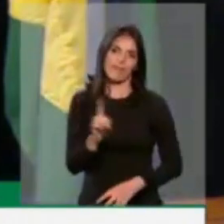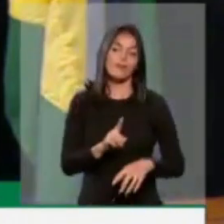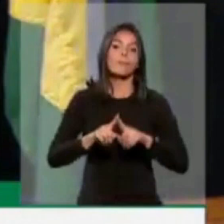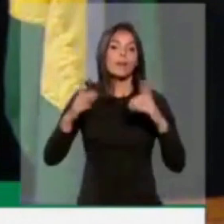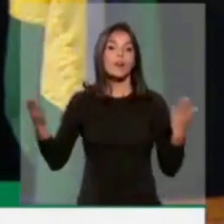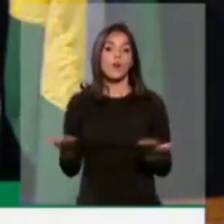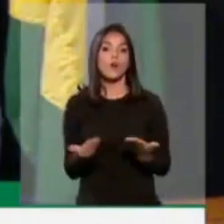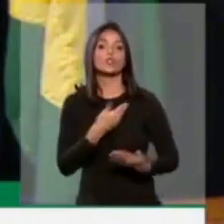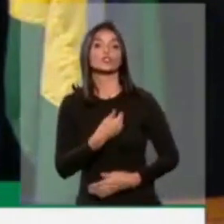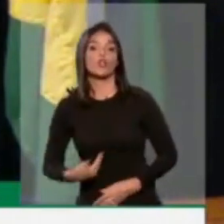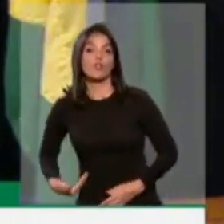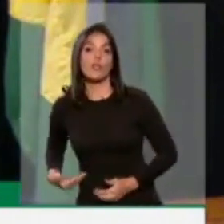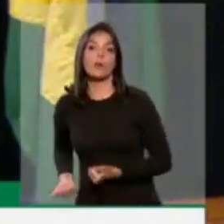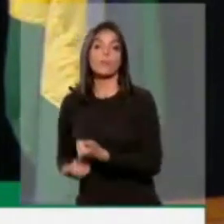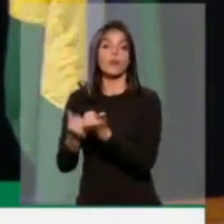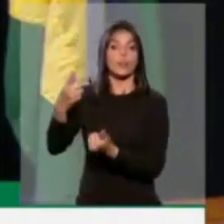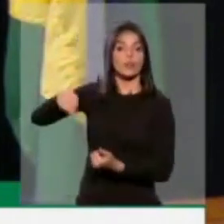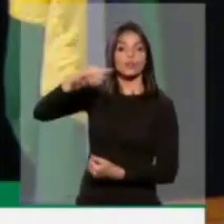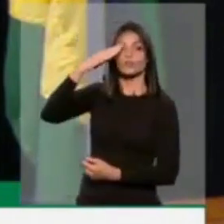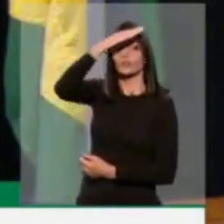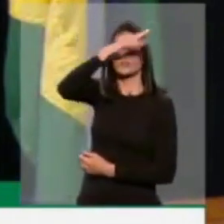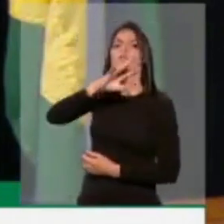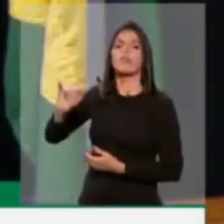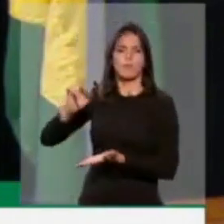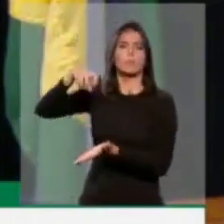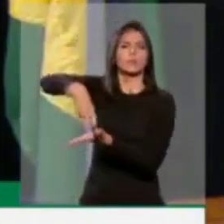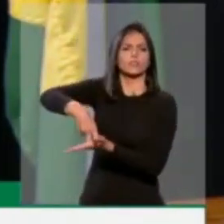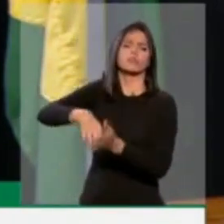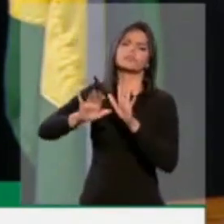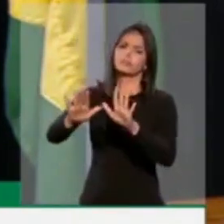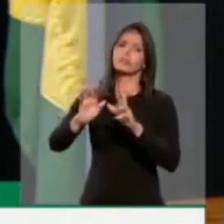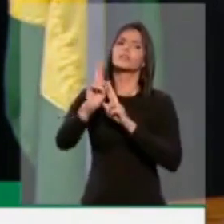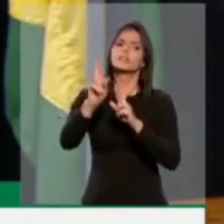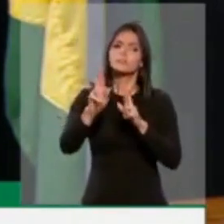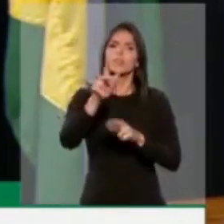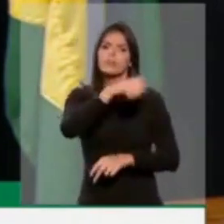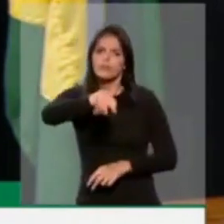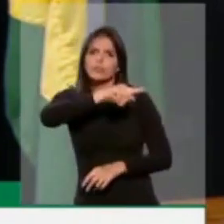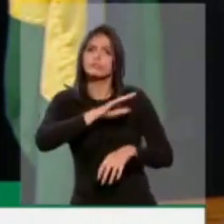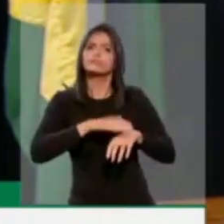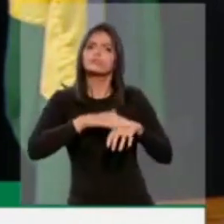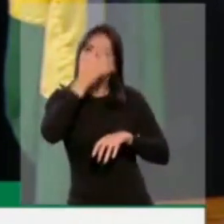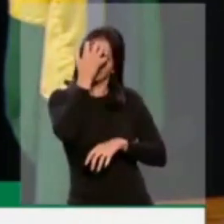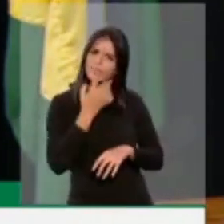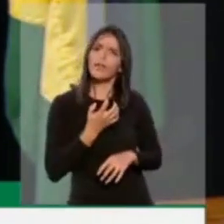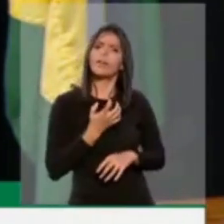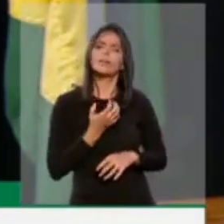no governo, os apoiadores de Jair Bolsonaro. Esperamos que esse parlamento tenha seriedade e não aprove esse projeto.